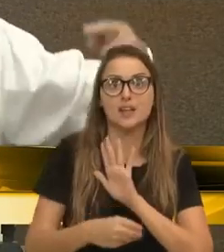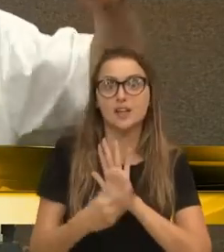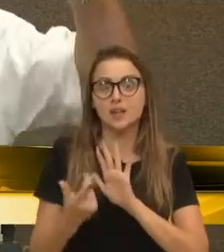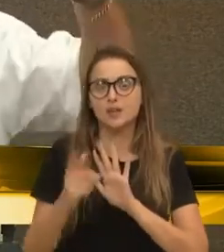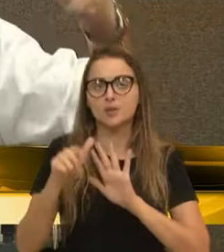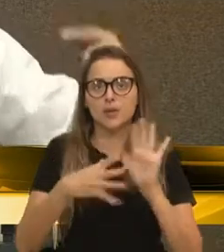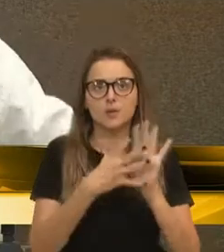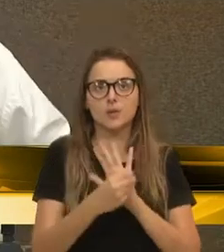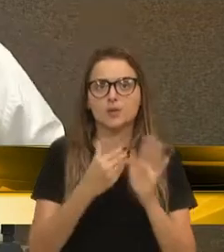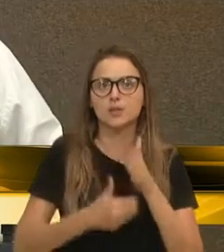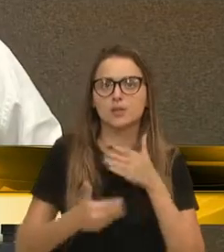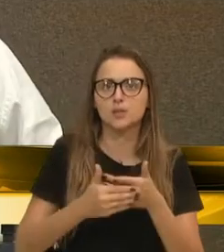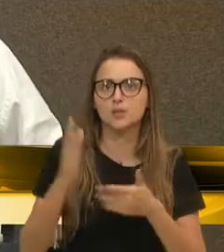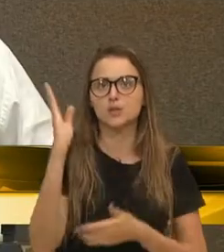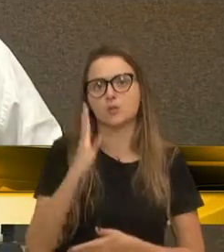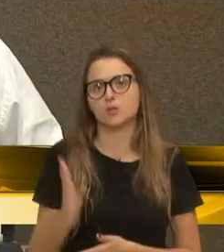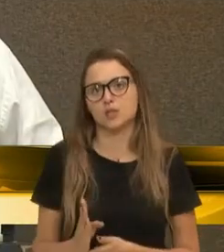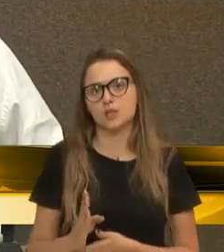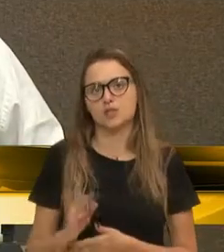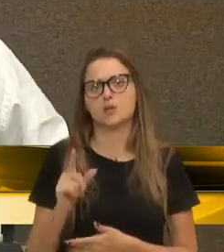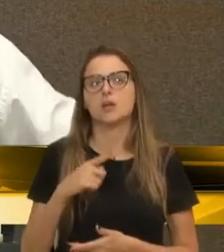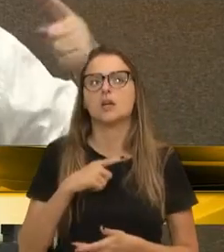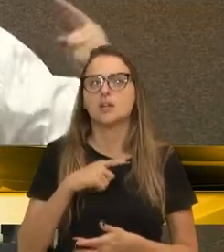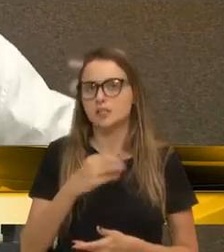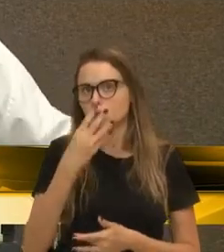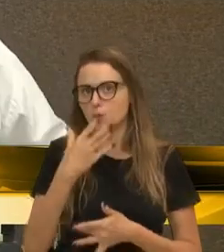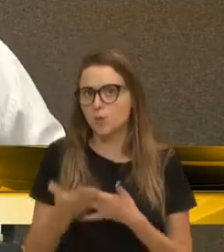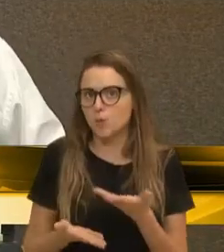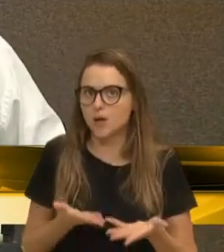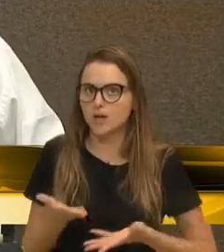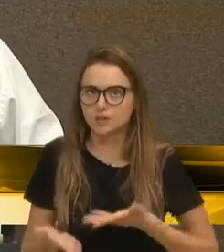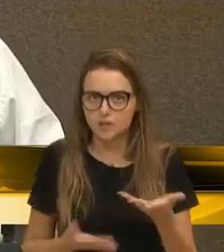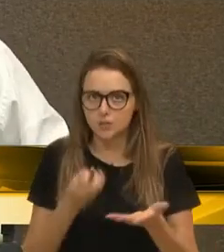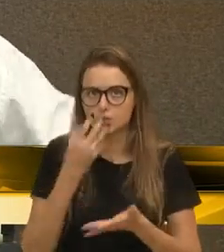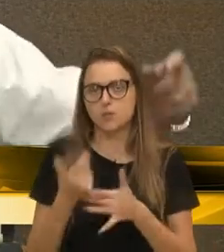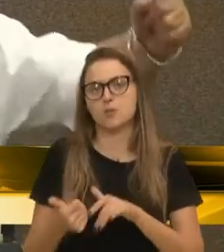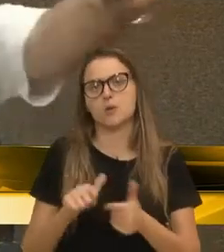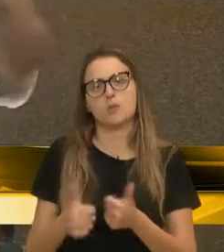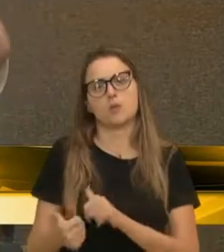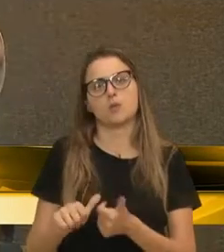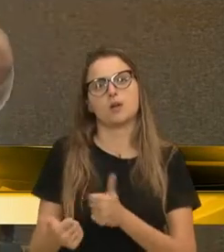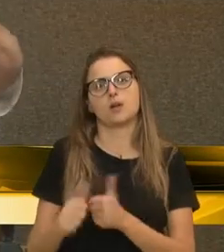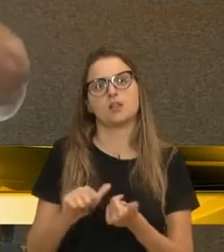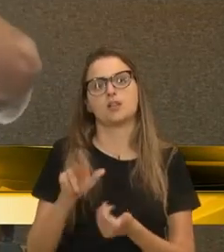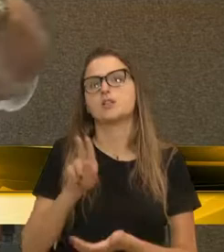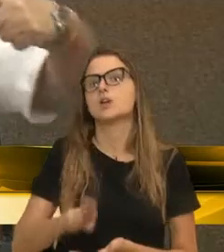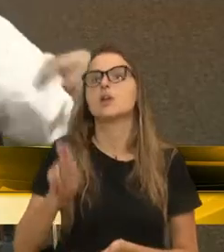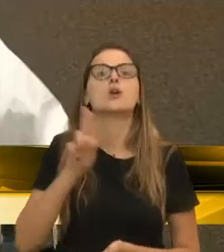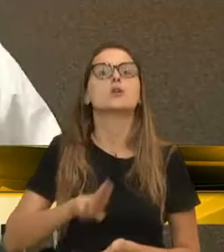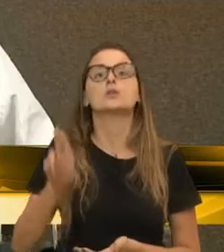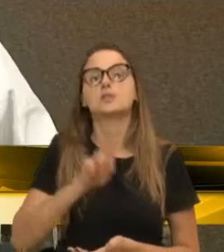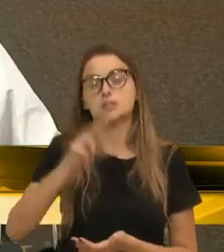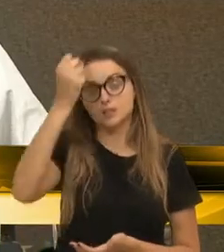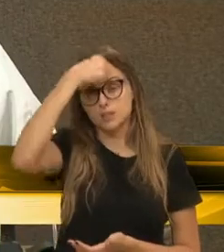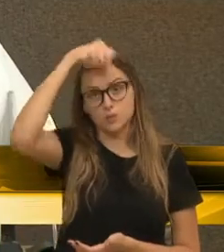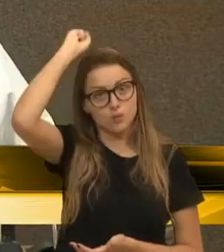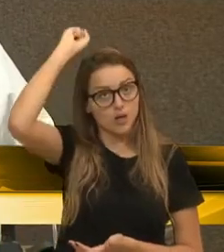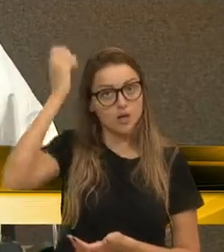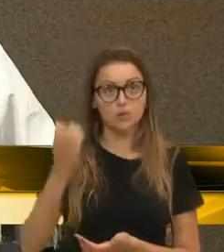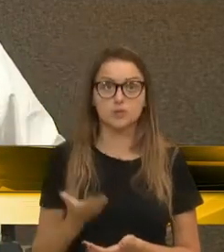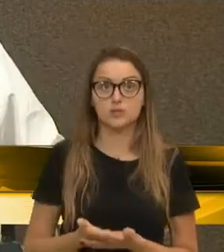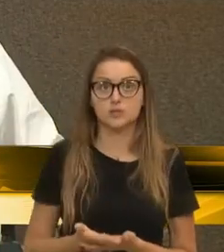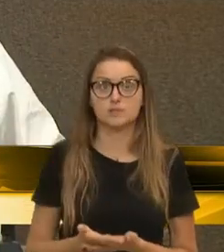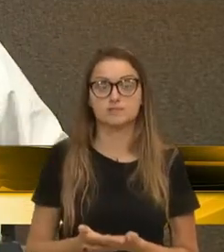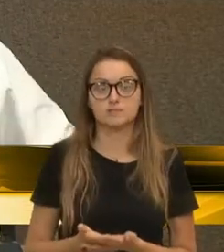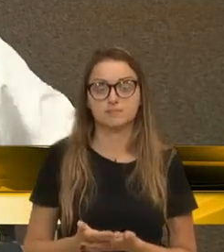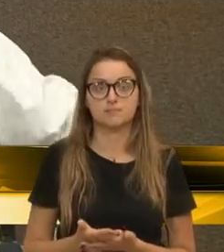referência no Brasil, do ponto de vista do atendimento e da qualidade do atendimento, utilizando a nossa universidade comunitária.